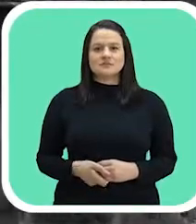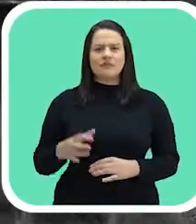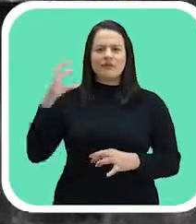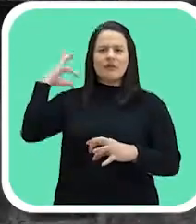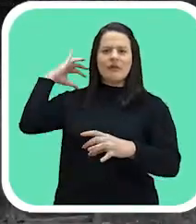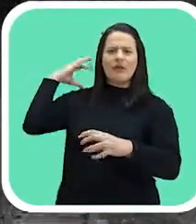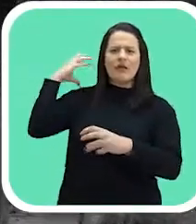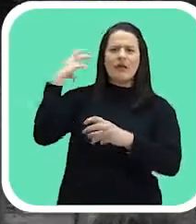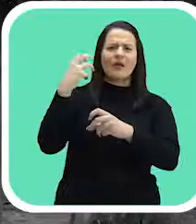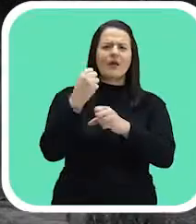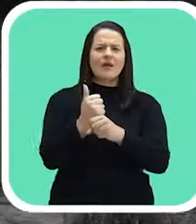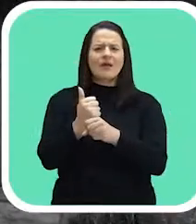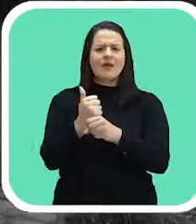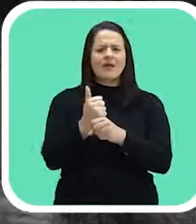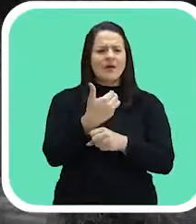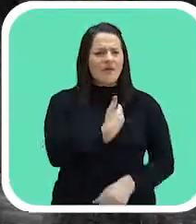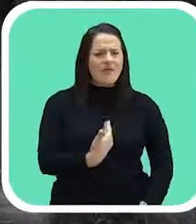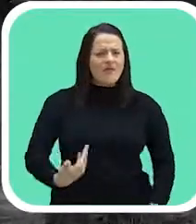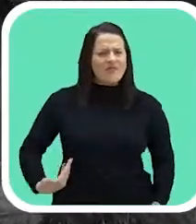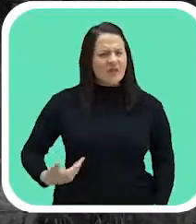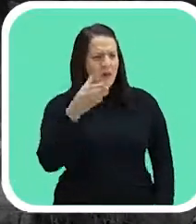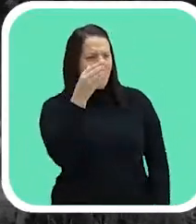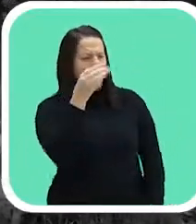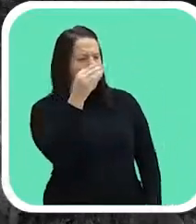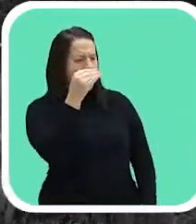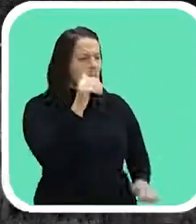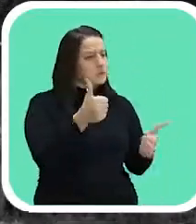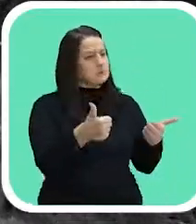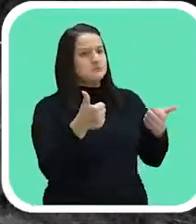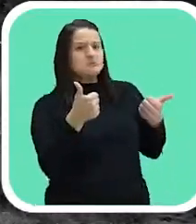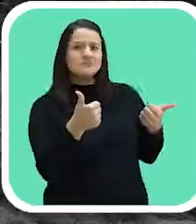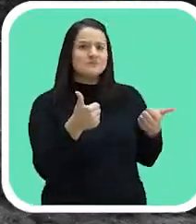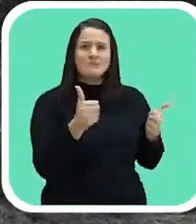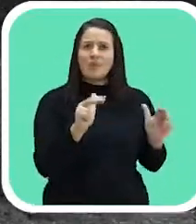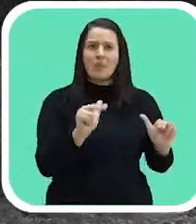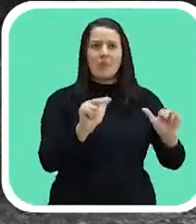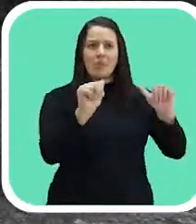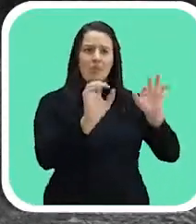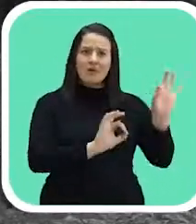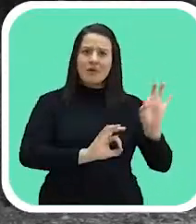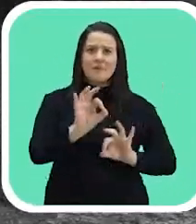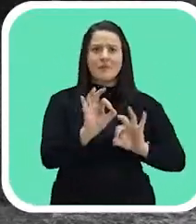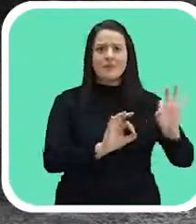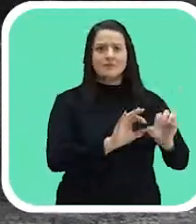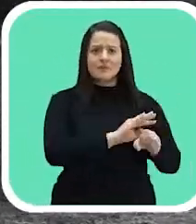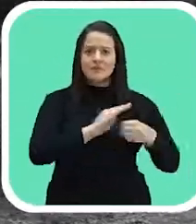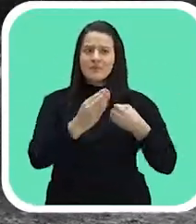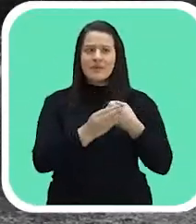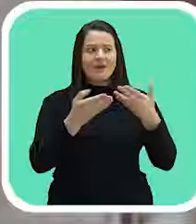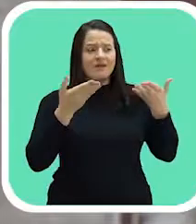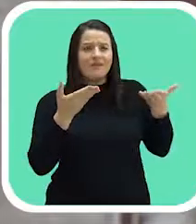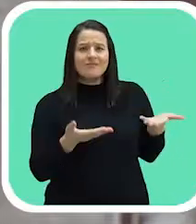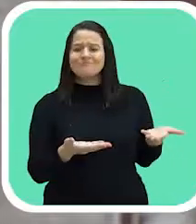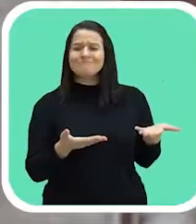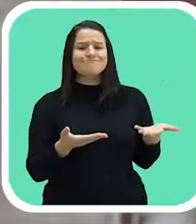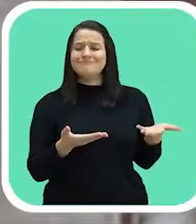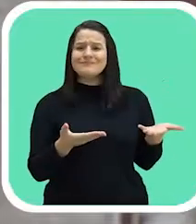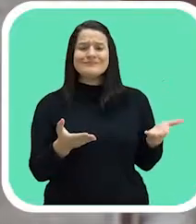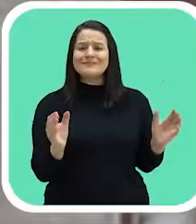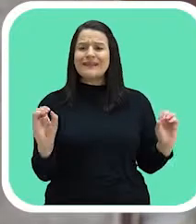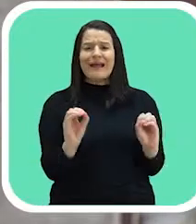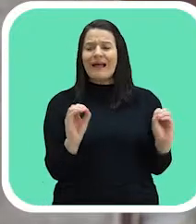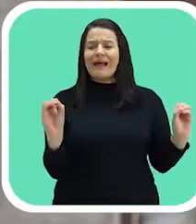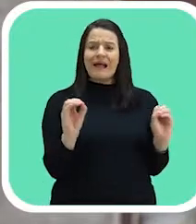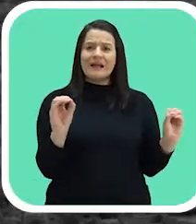Eu não lembro de outros governos virem aqui saber como que a gente tava, ou ter um planejamento de um futuro bairro pra nós. Não, aqui era